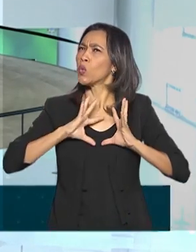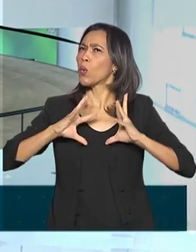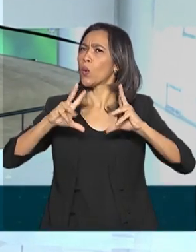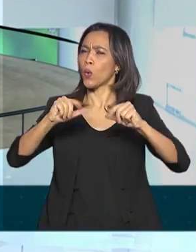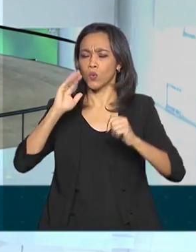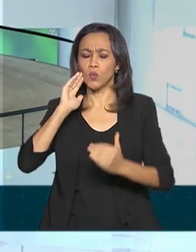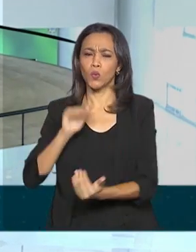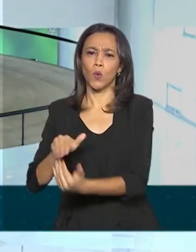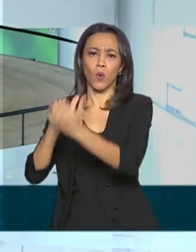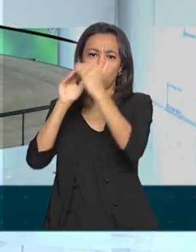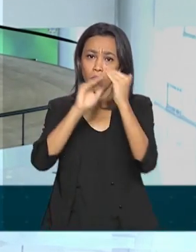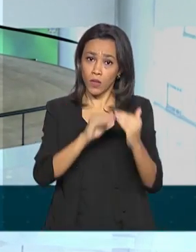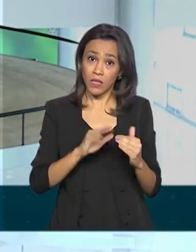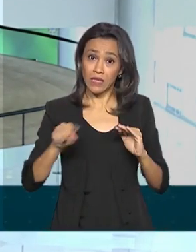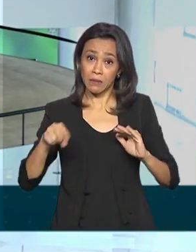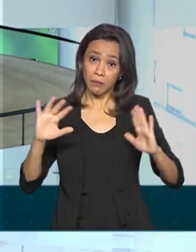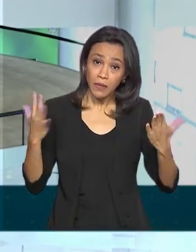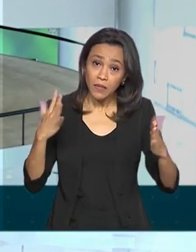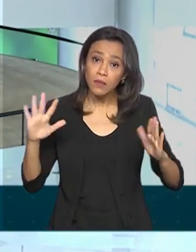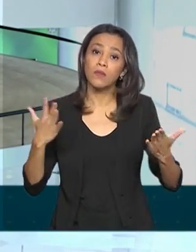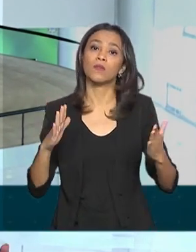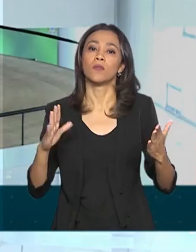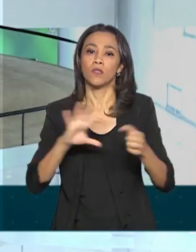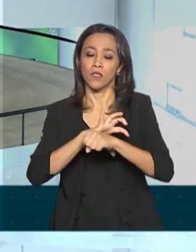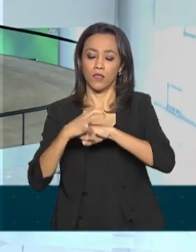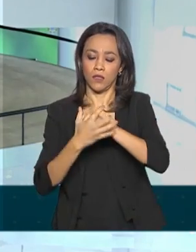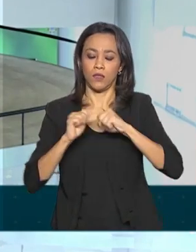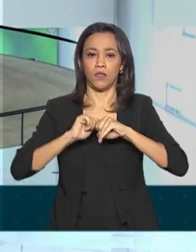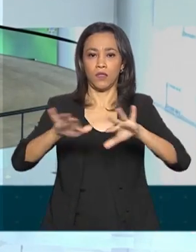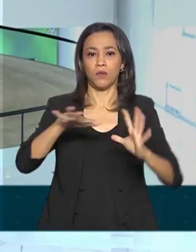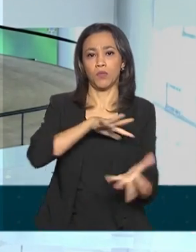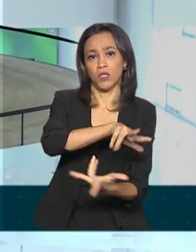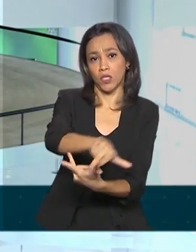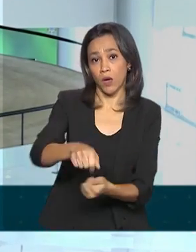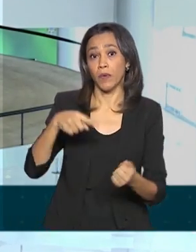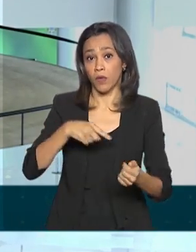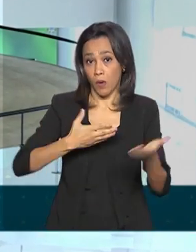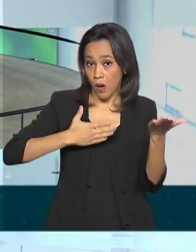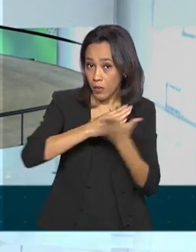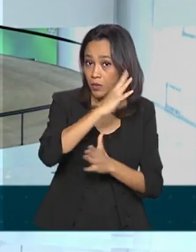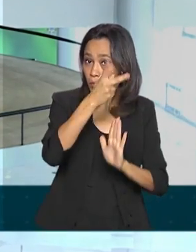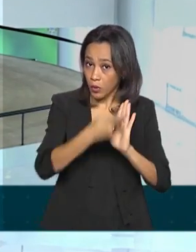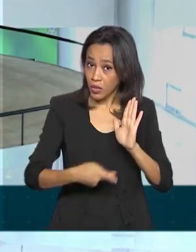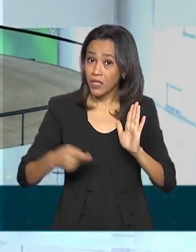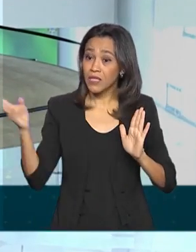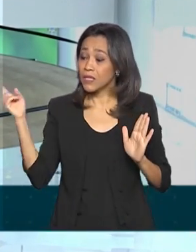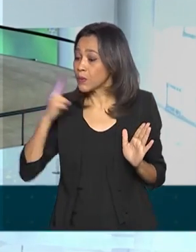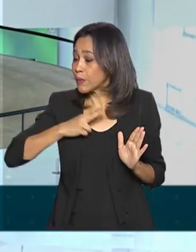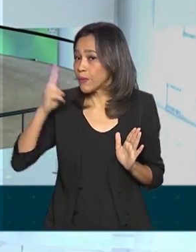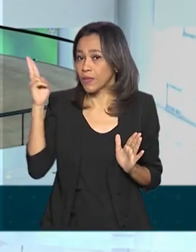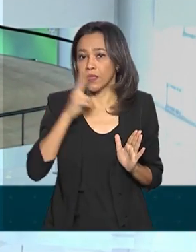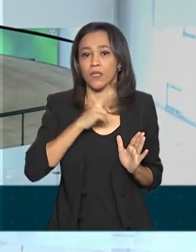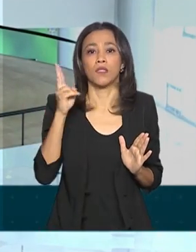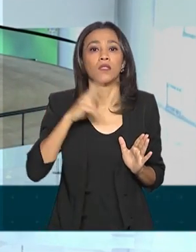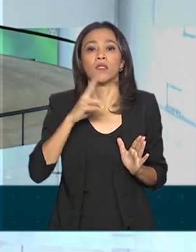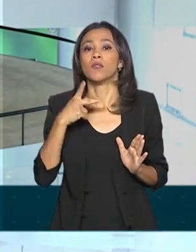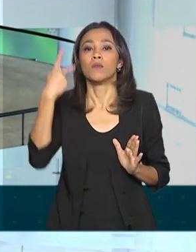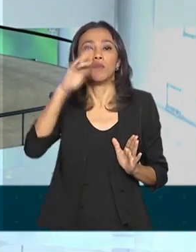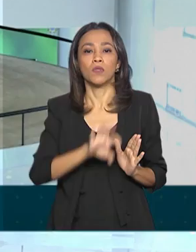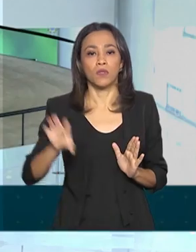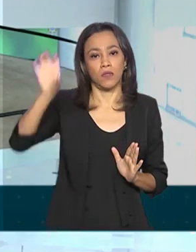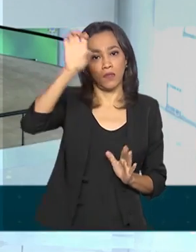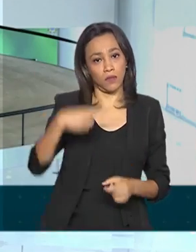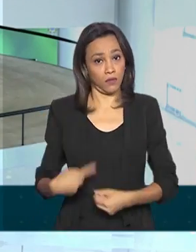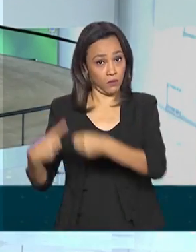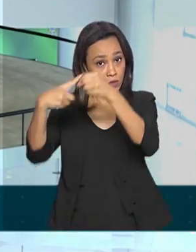poderes neste momento de pandemia mundial. Para eles, a sanção do projeto deve ser urgente para que estados e municípios